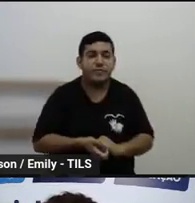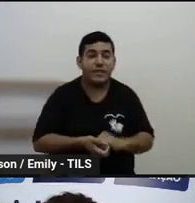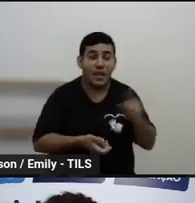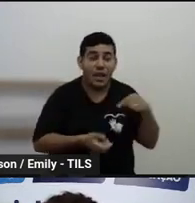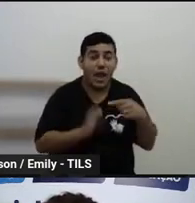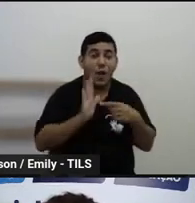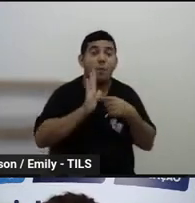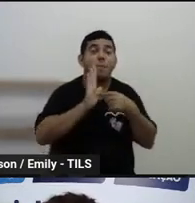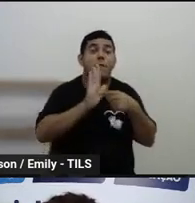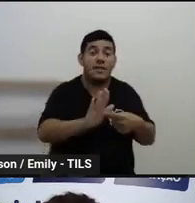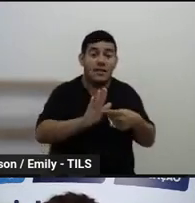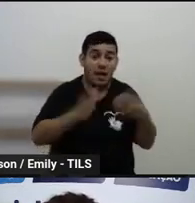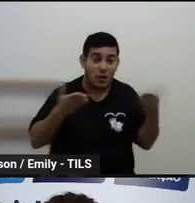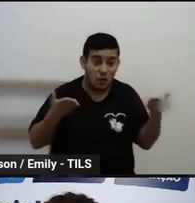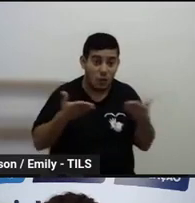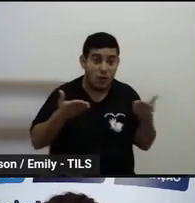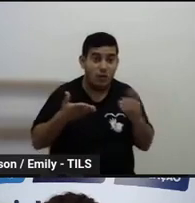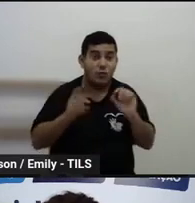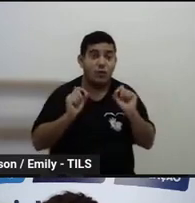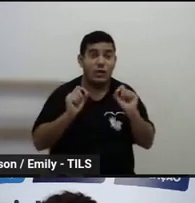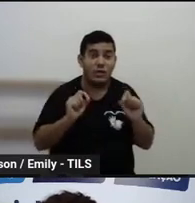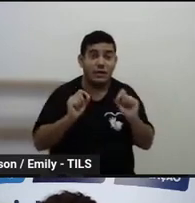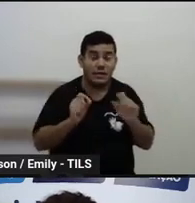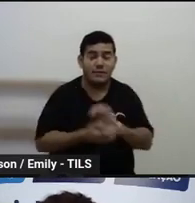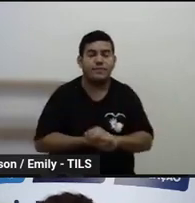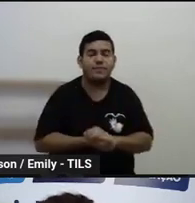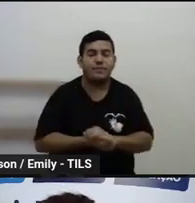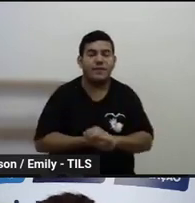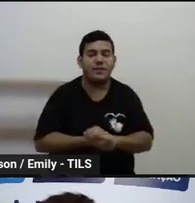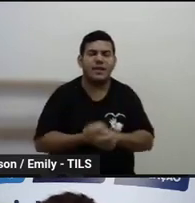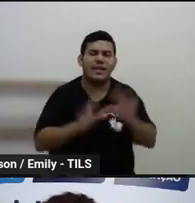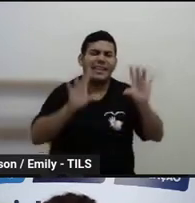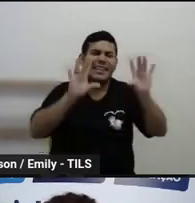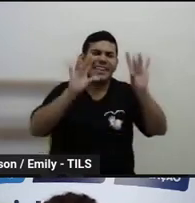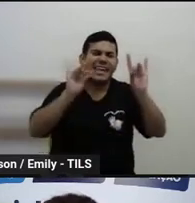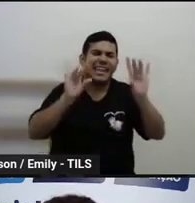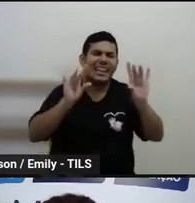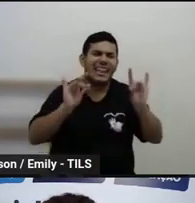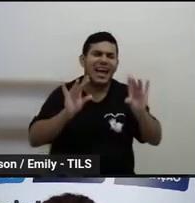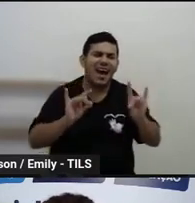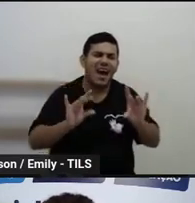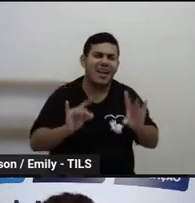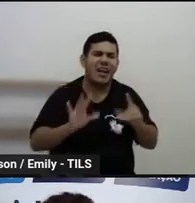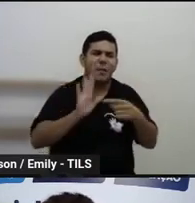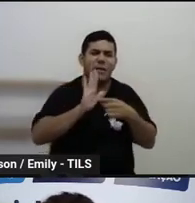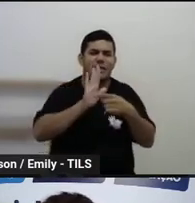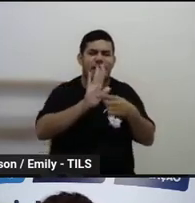vou apresentar para vocês agora alguns detalhes do programa.